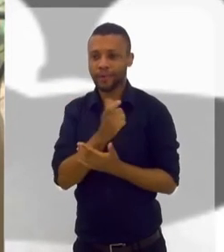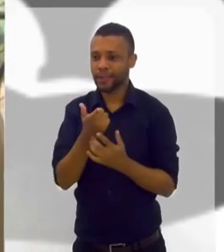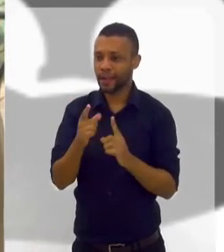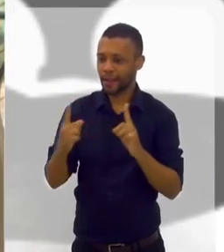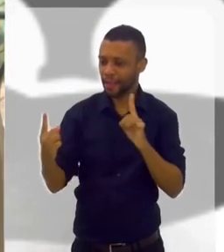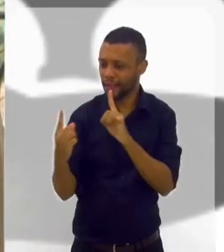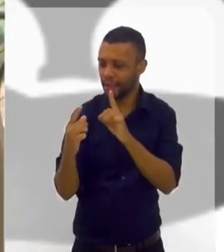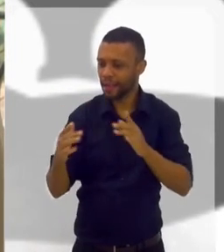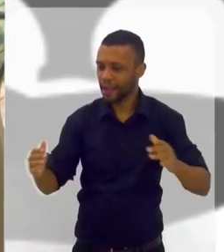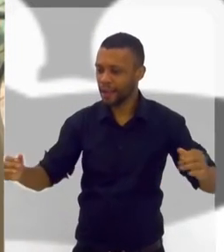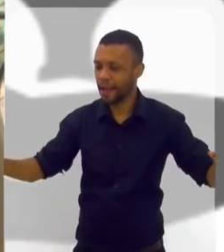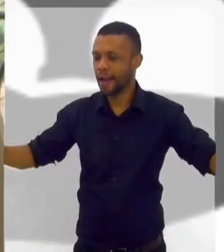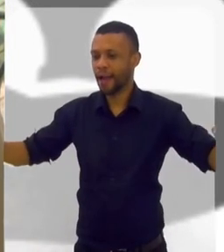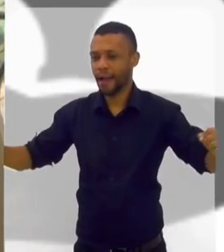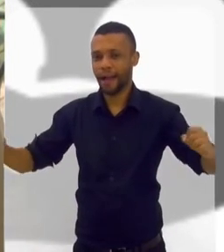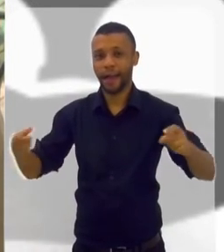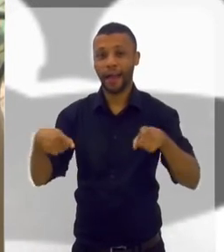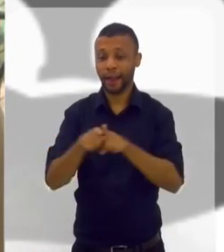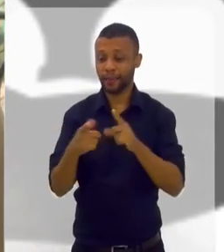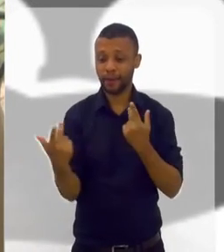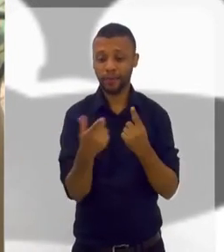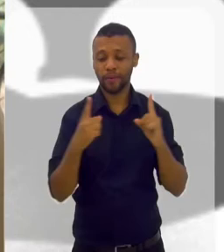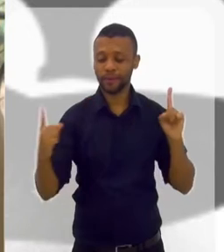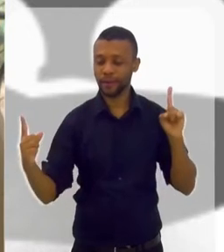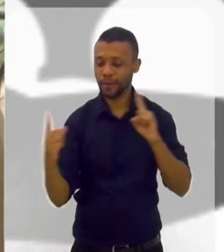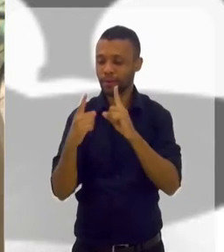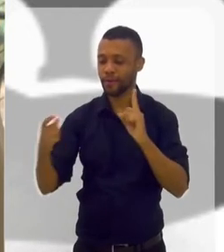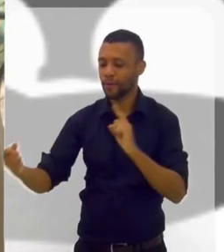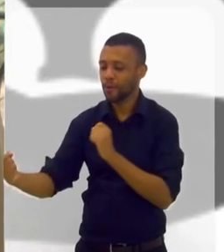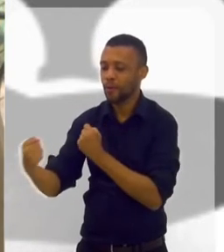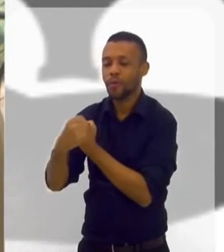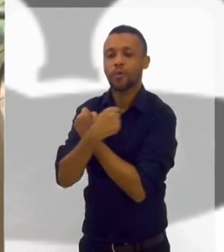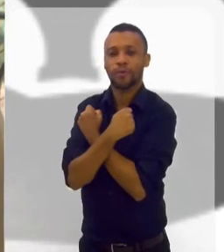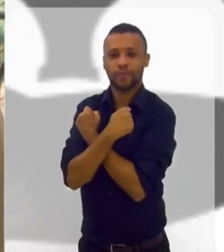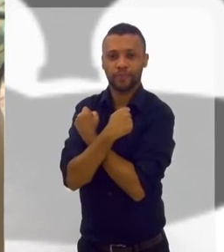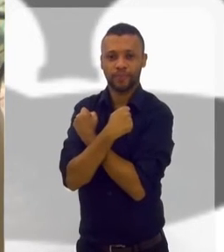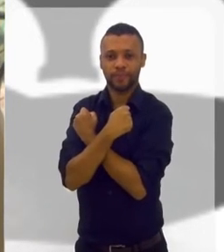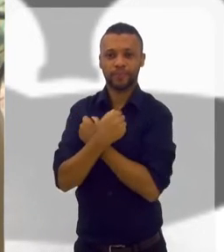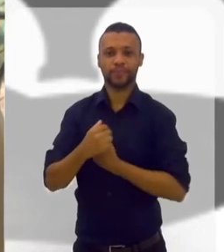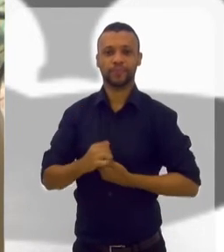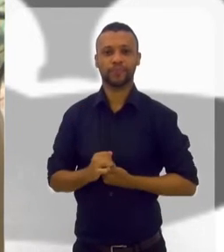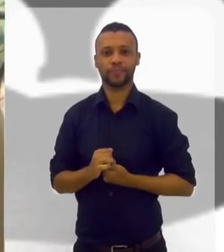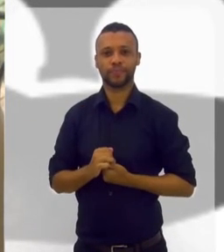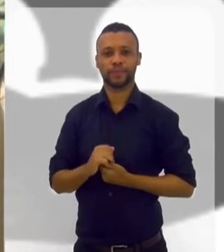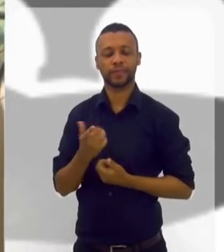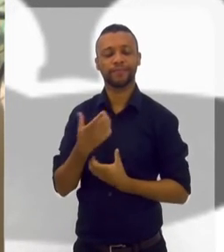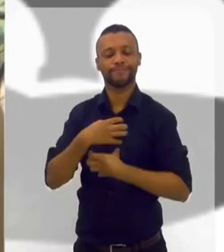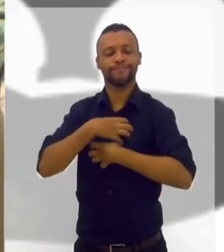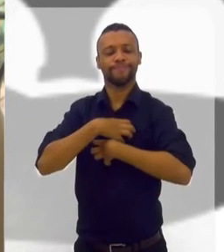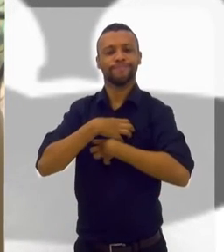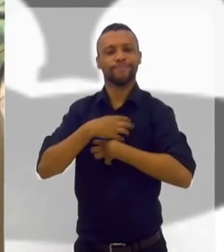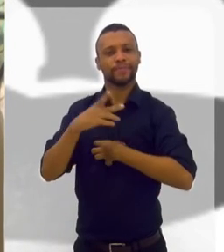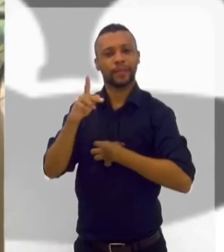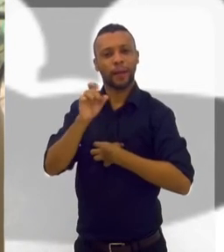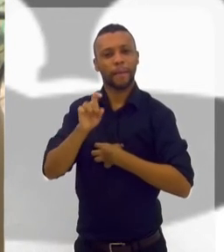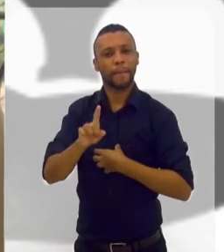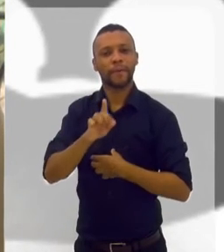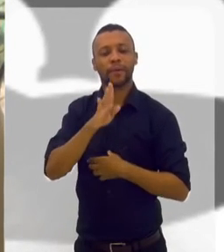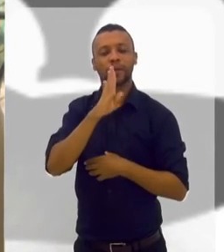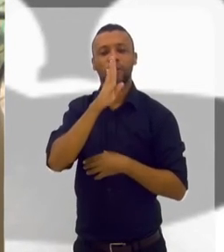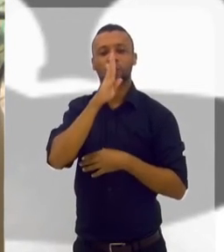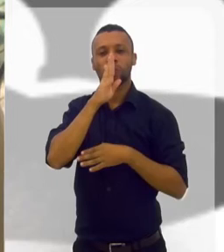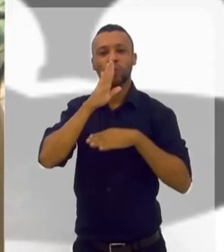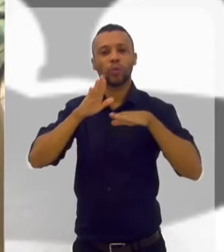os braços agora para essa criança. Ela abre os braços para você e você abraça a sua criança. E você sente a paz.